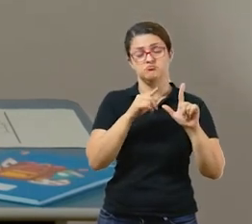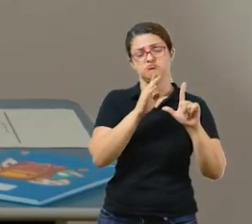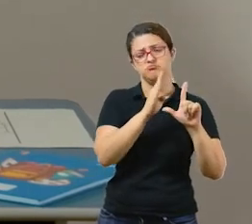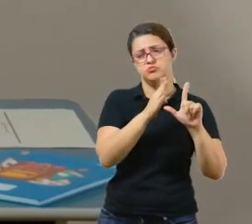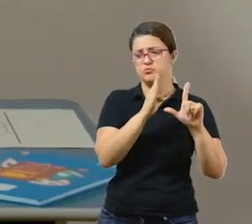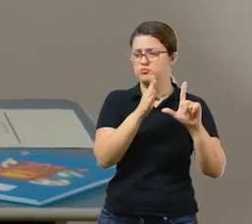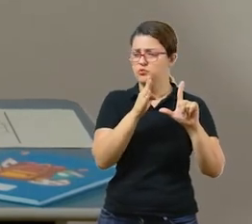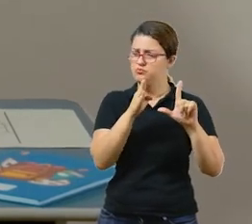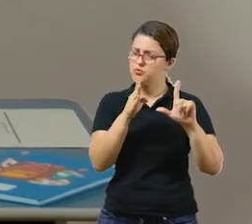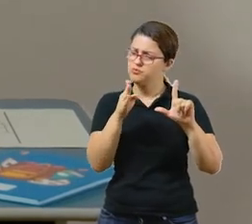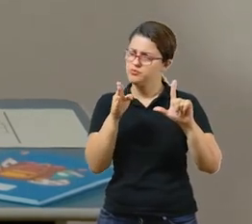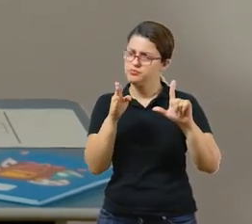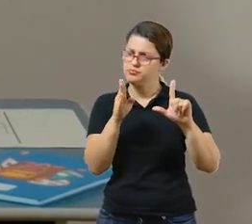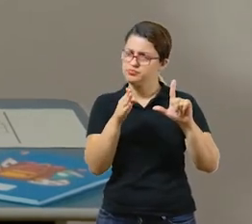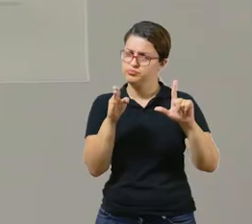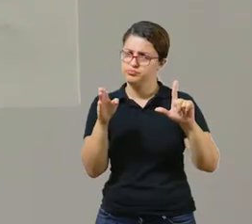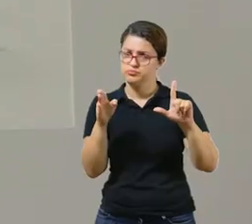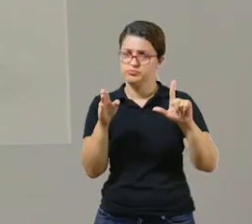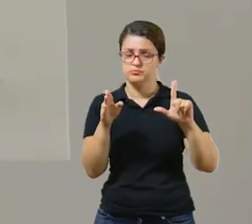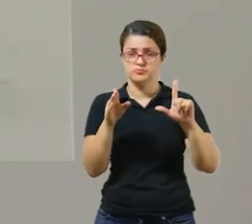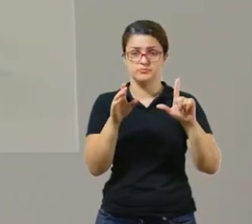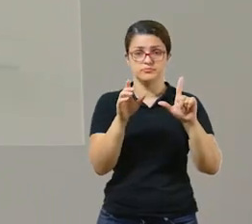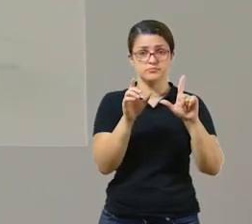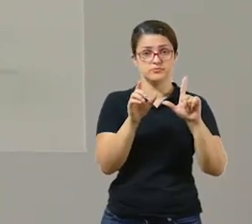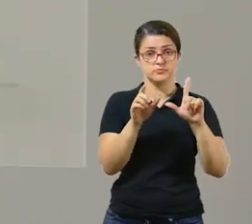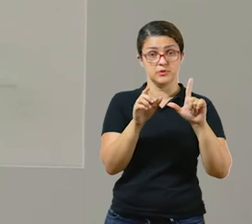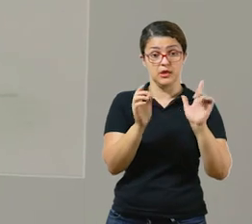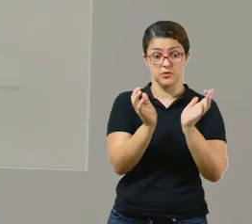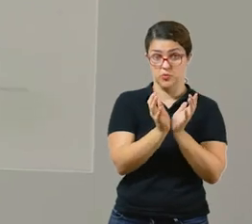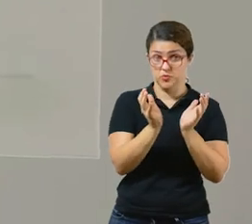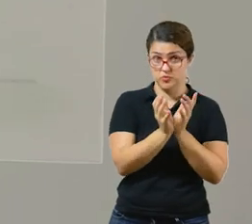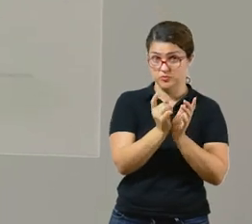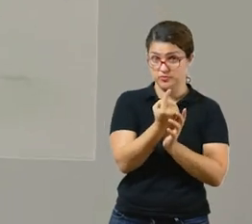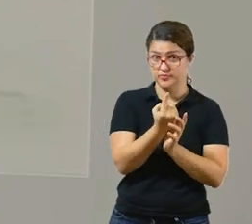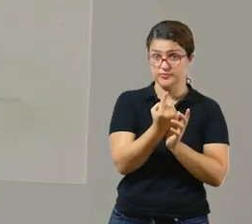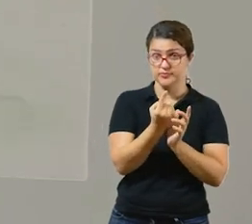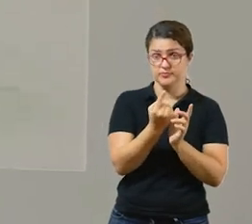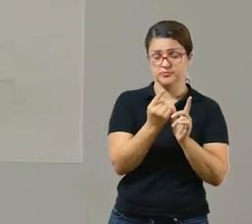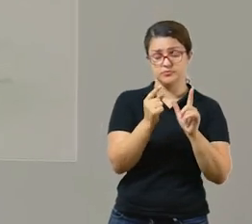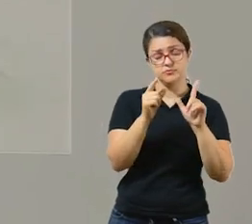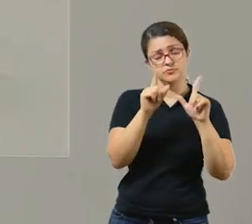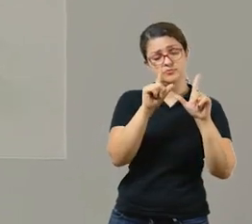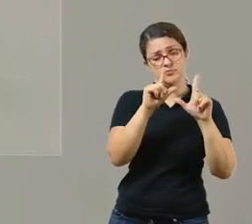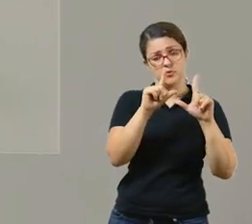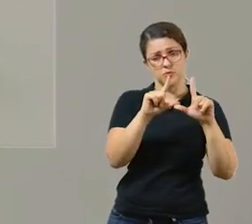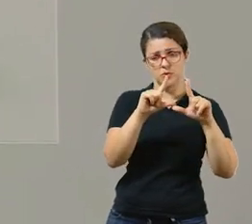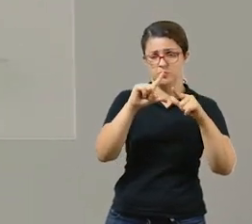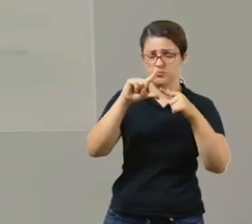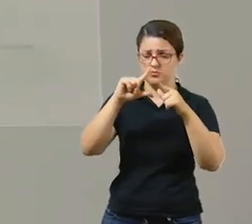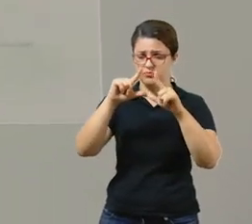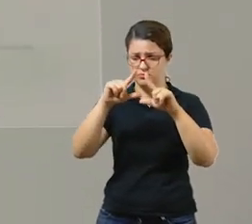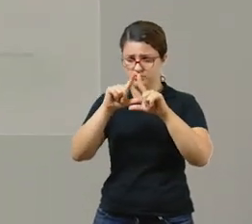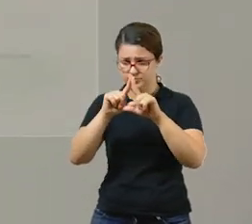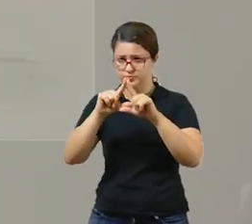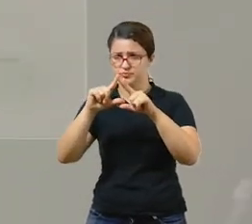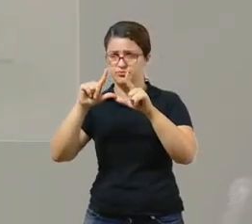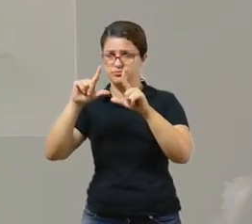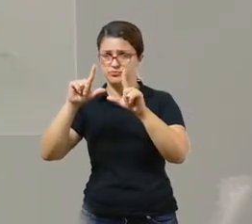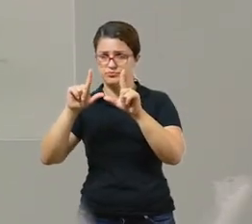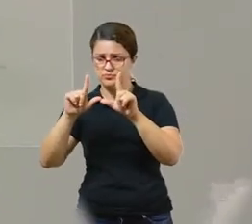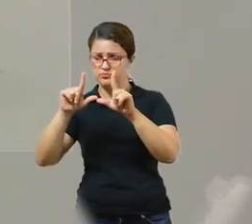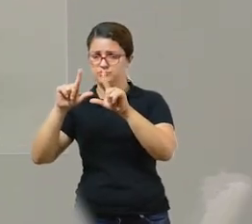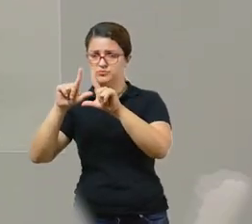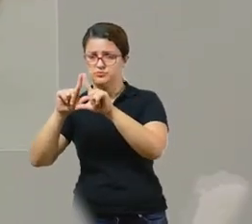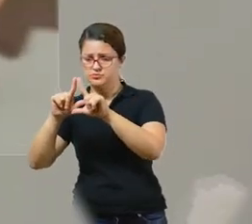de formas geométricas. Essa aqui é do termo 1. Então, vocês irão analisar essa sequência, como que está aparecendo